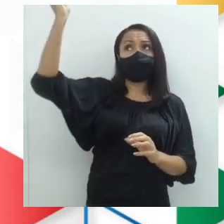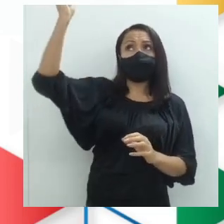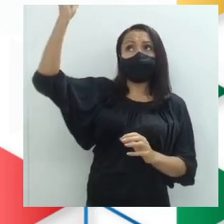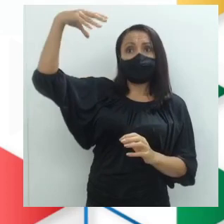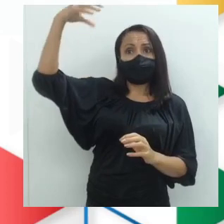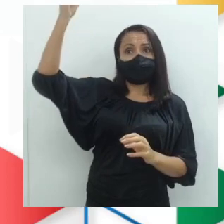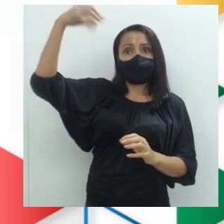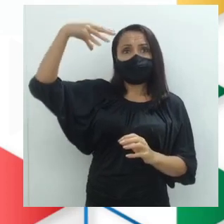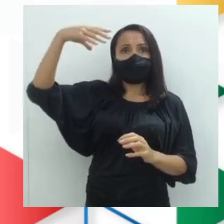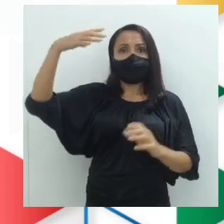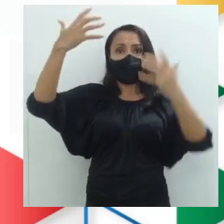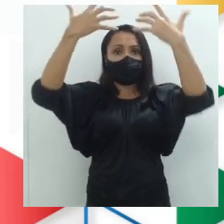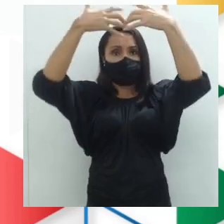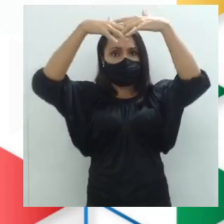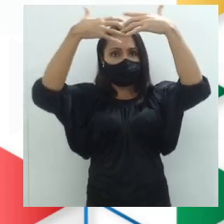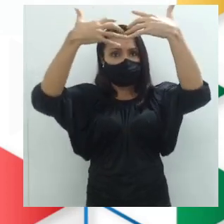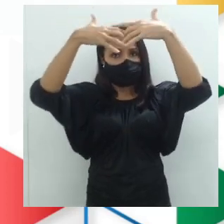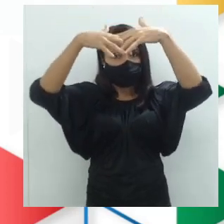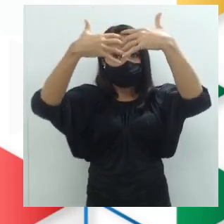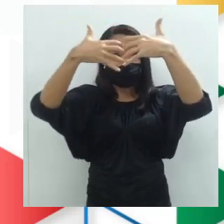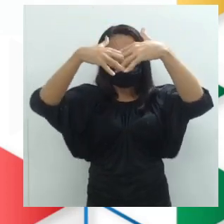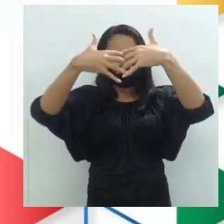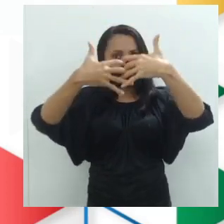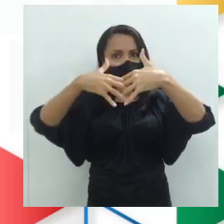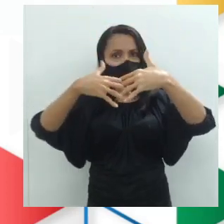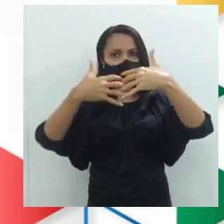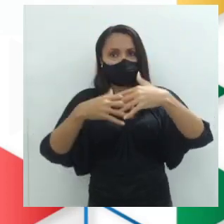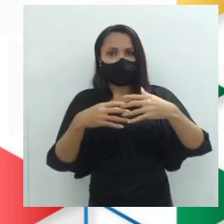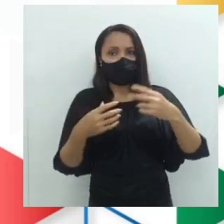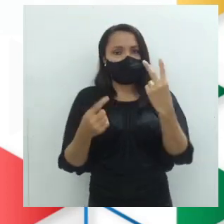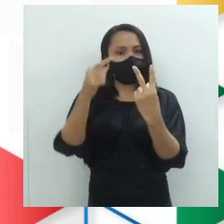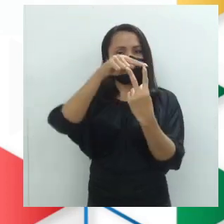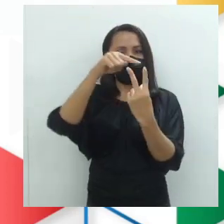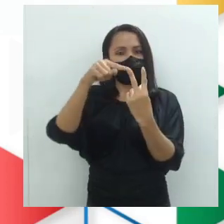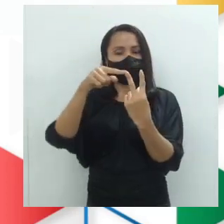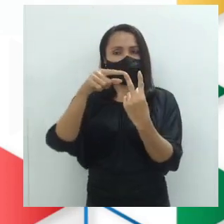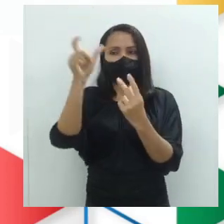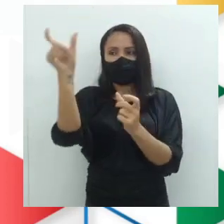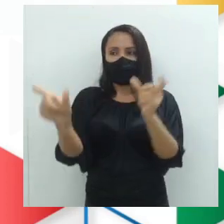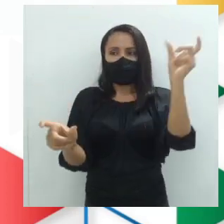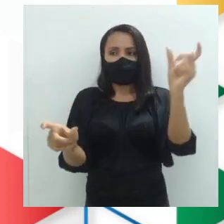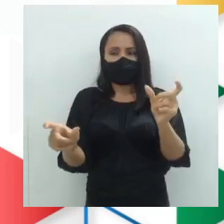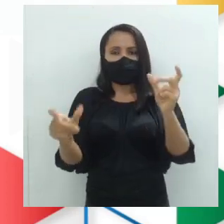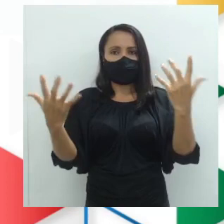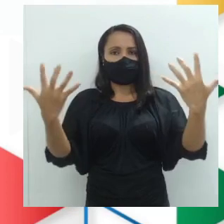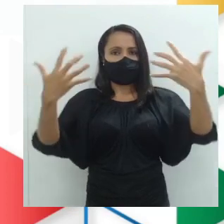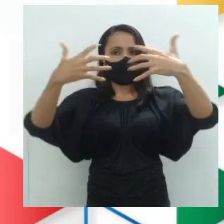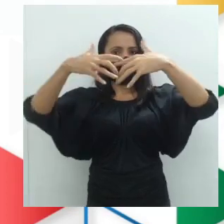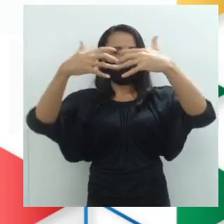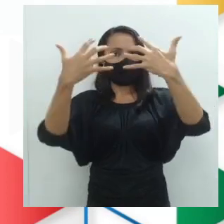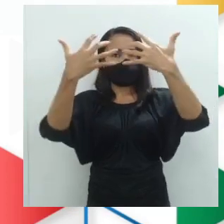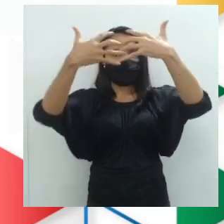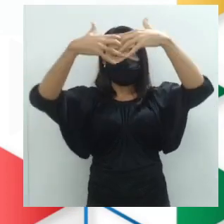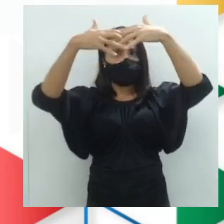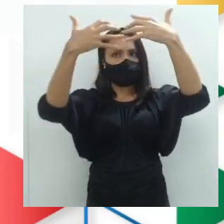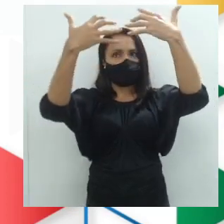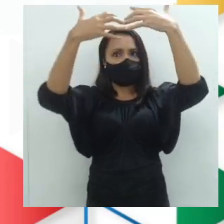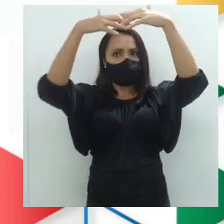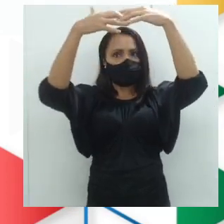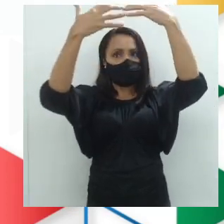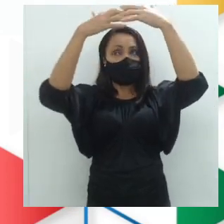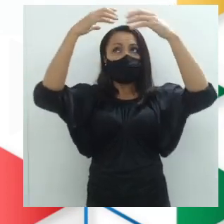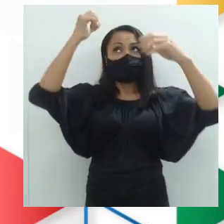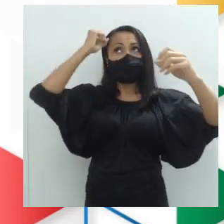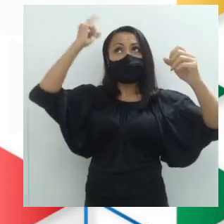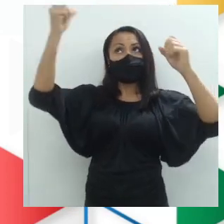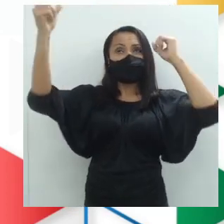quebra-cabeça e duas pessoas estão montando esse quebra-cabeça. Ou seja, a lâmpada que dá a ideia